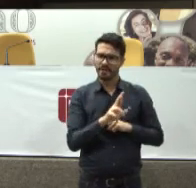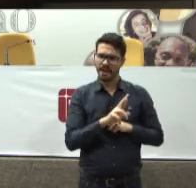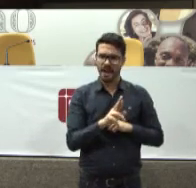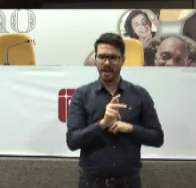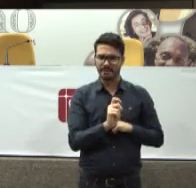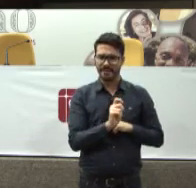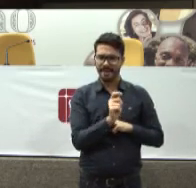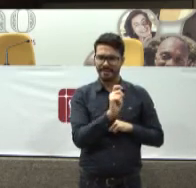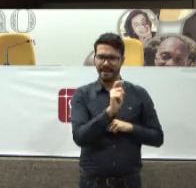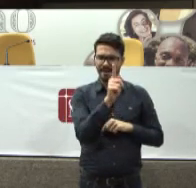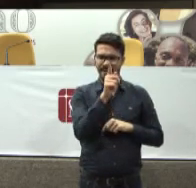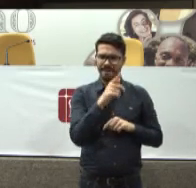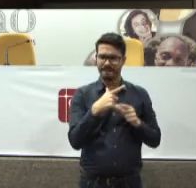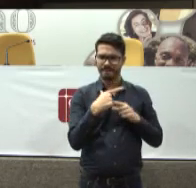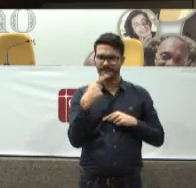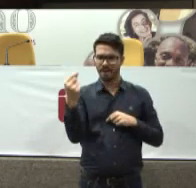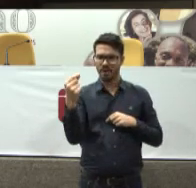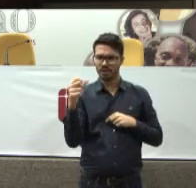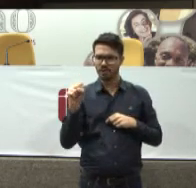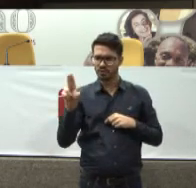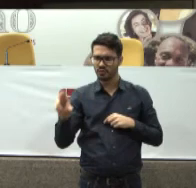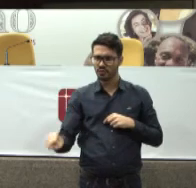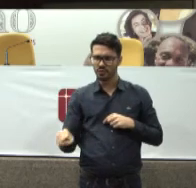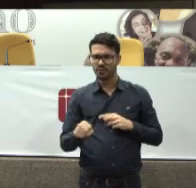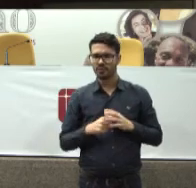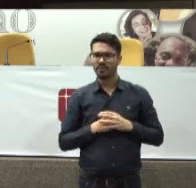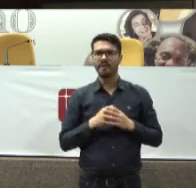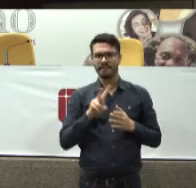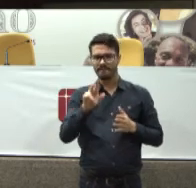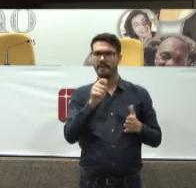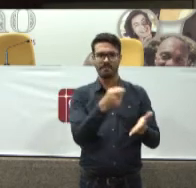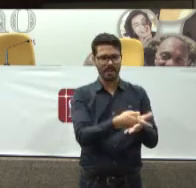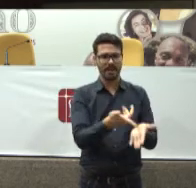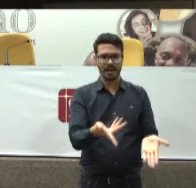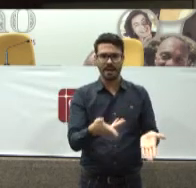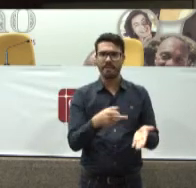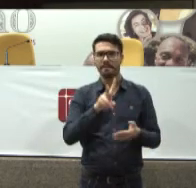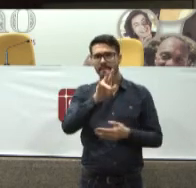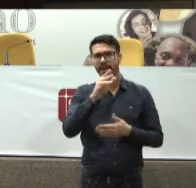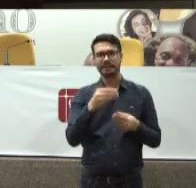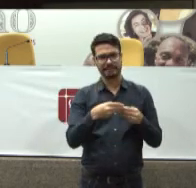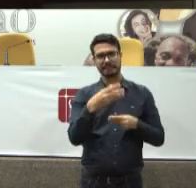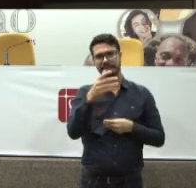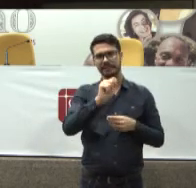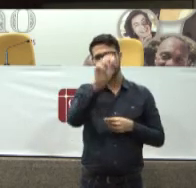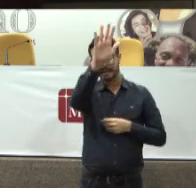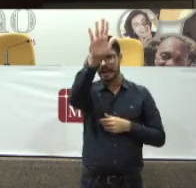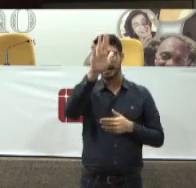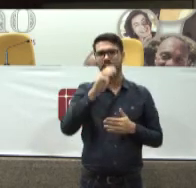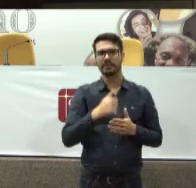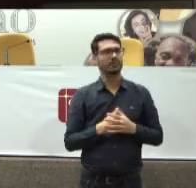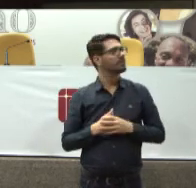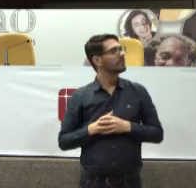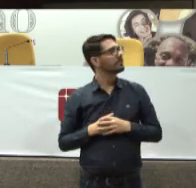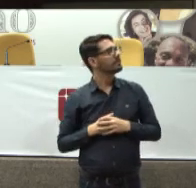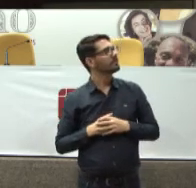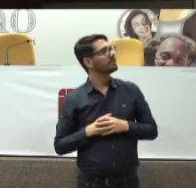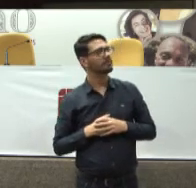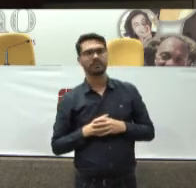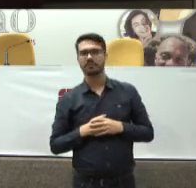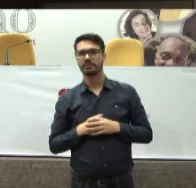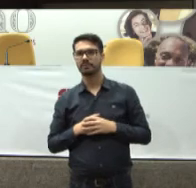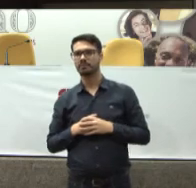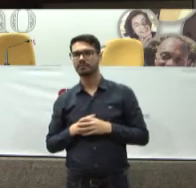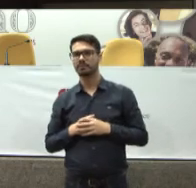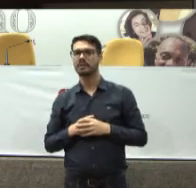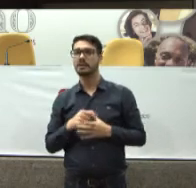E você Foge do SUS Eles vão pagar Só que isso vai sair caro O que a rádio está dizendo Aqui Esses planos populares